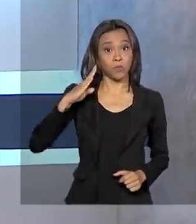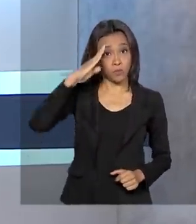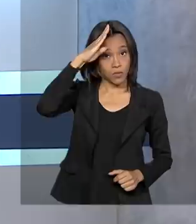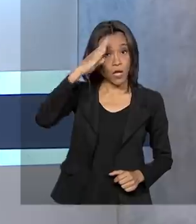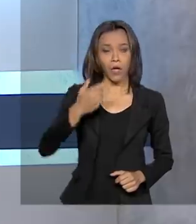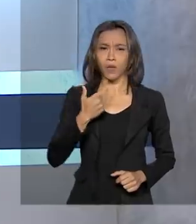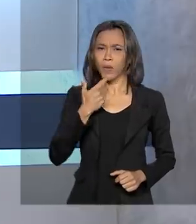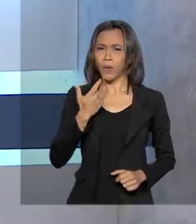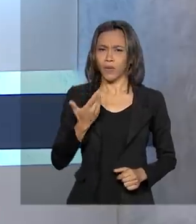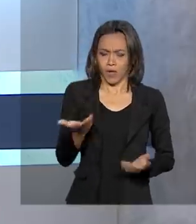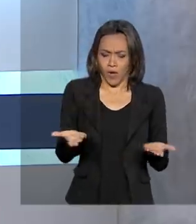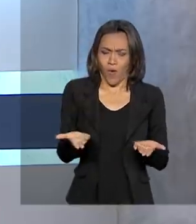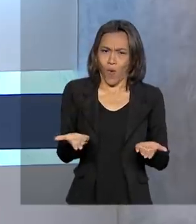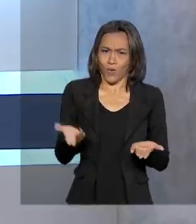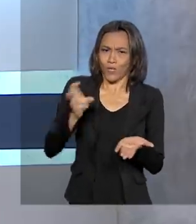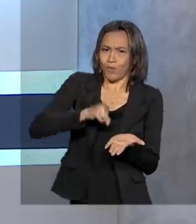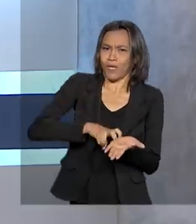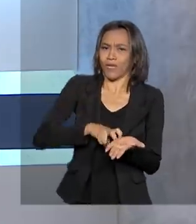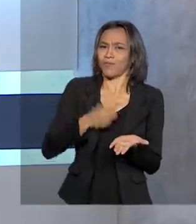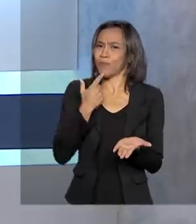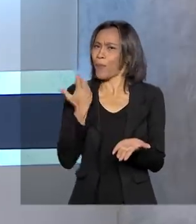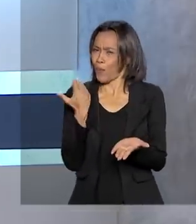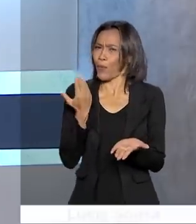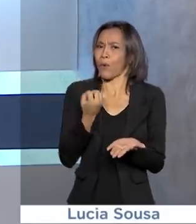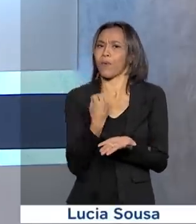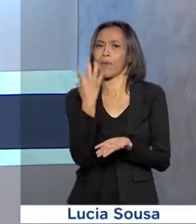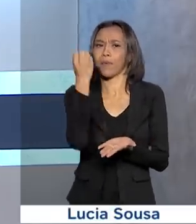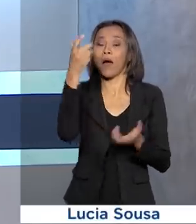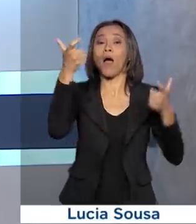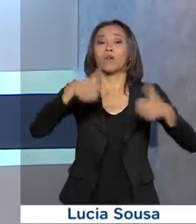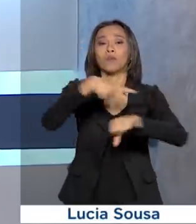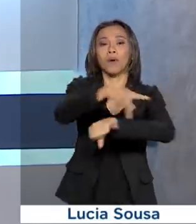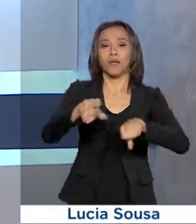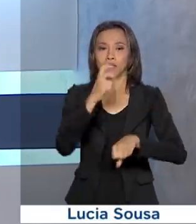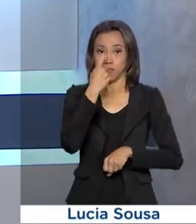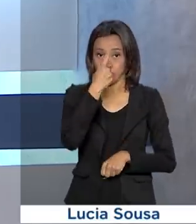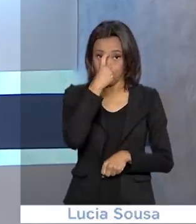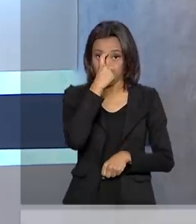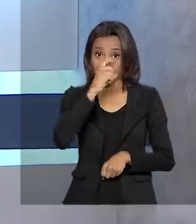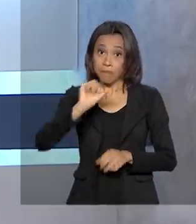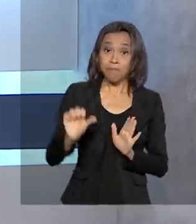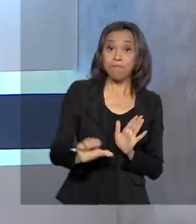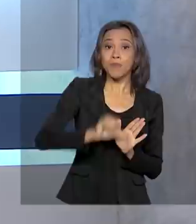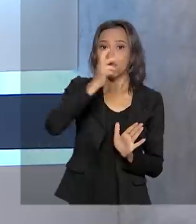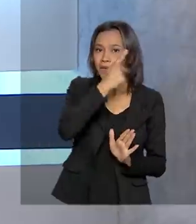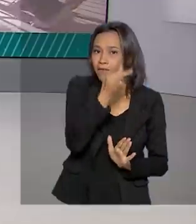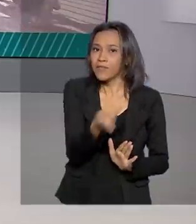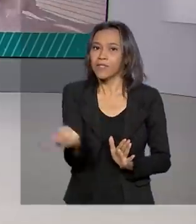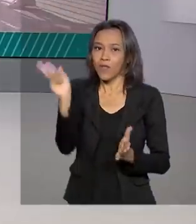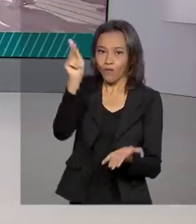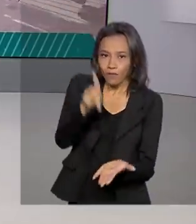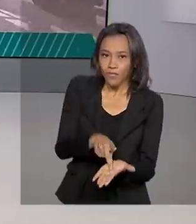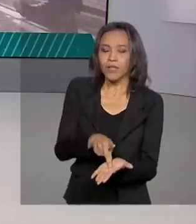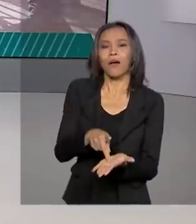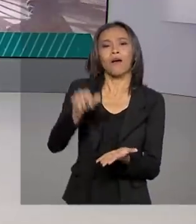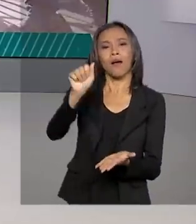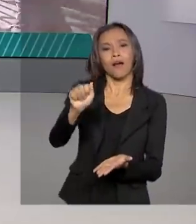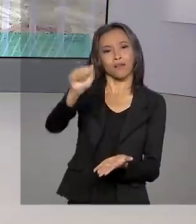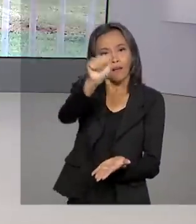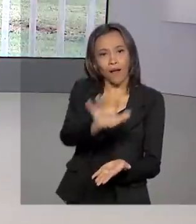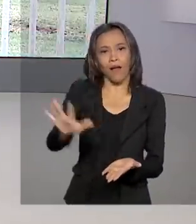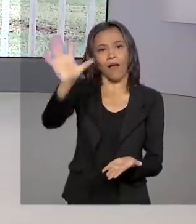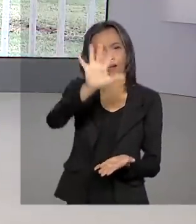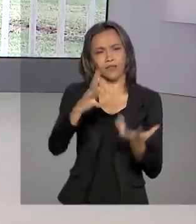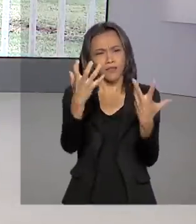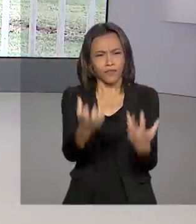embarcou agora de manhã rumo à Índia, onde faz a primeira visita oficial ao país asiático. Vamos até o Palácio da